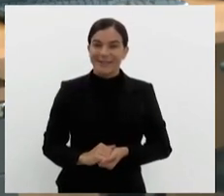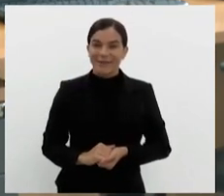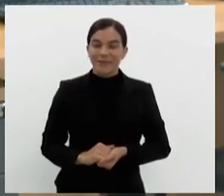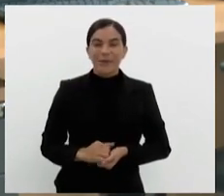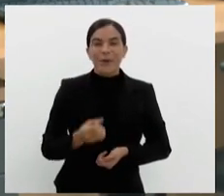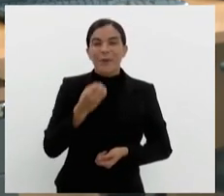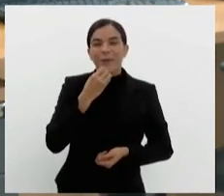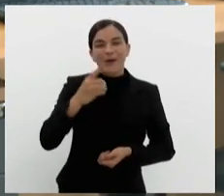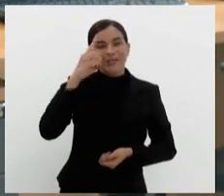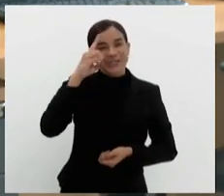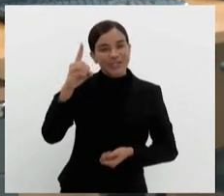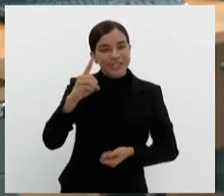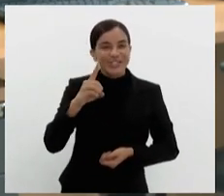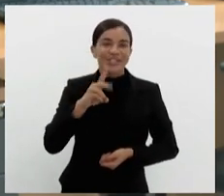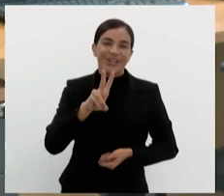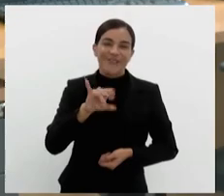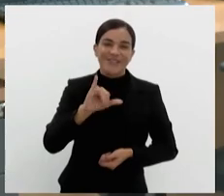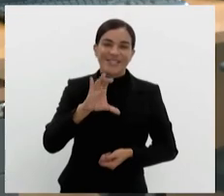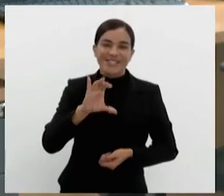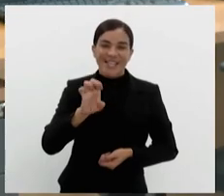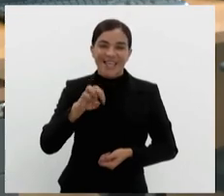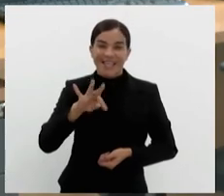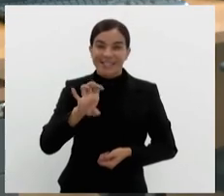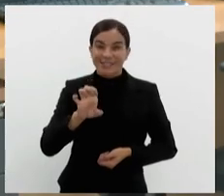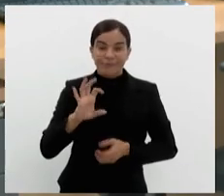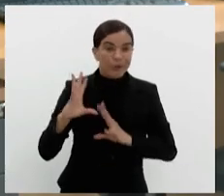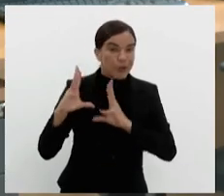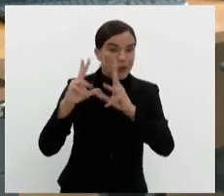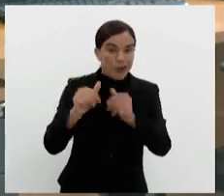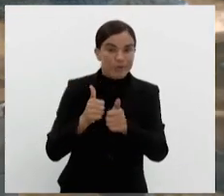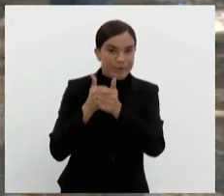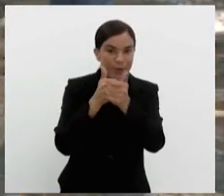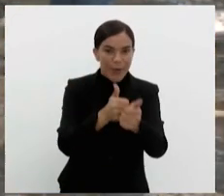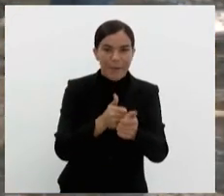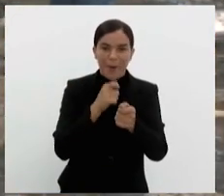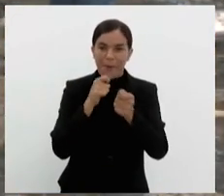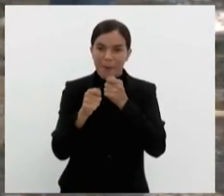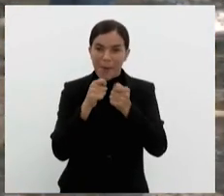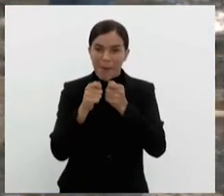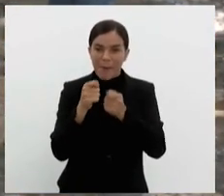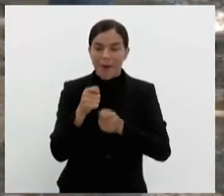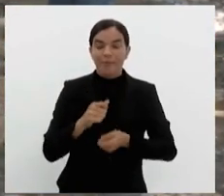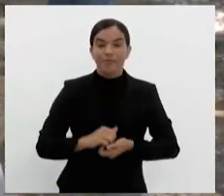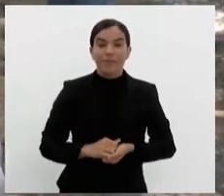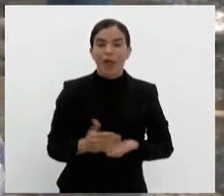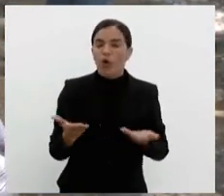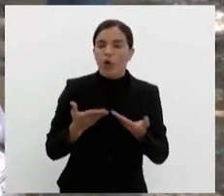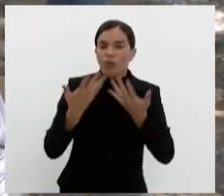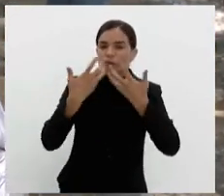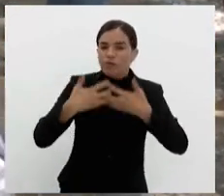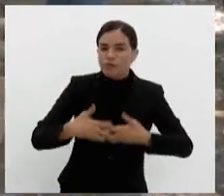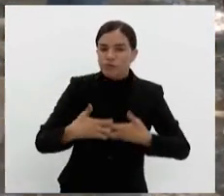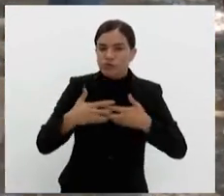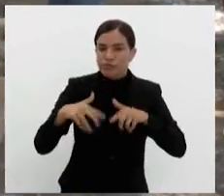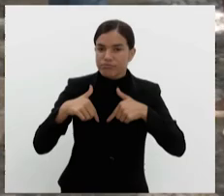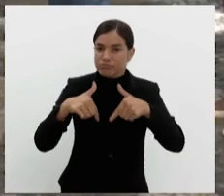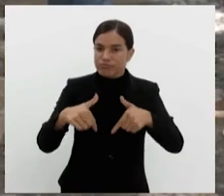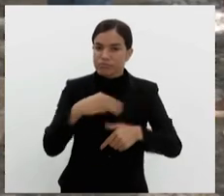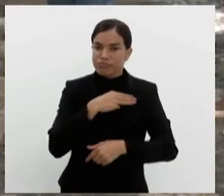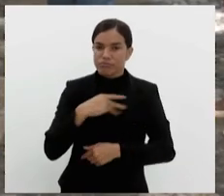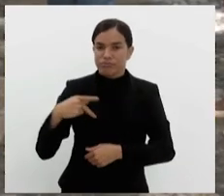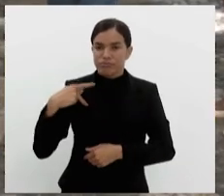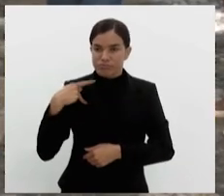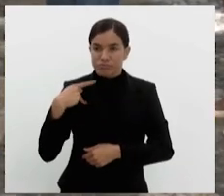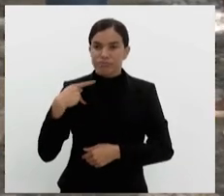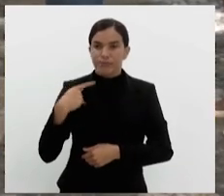Bom dia, Vicente. Bom dia a todos que acompanham a TV Alerj. Quem vai explicar um pouquinho como funciona essa ação do Ministério Público é